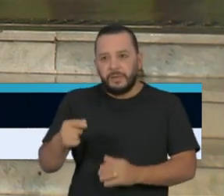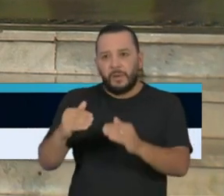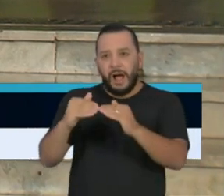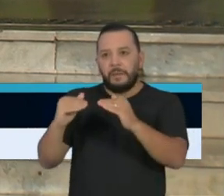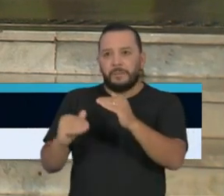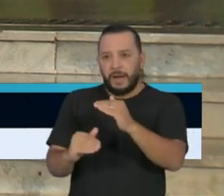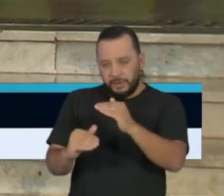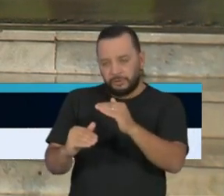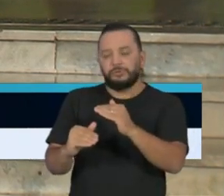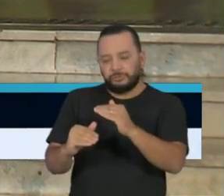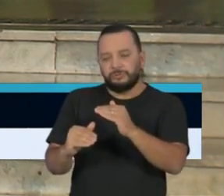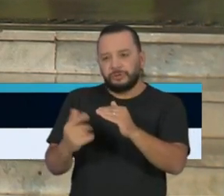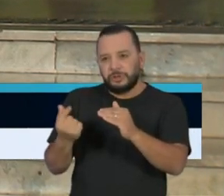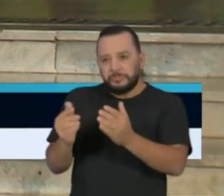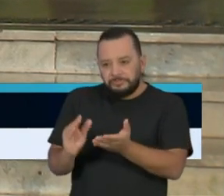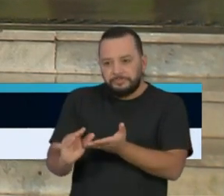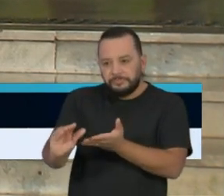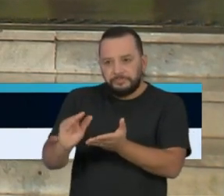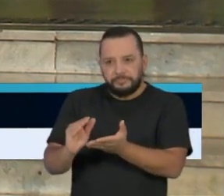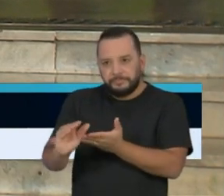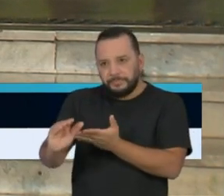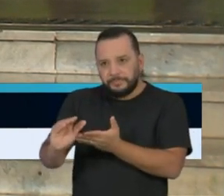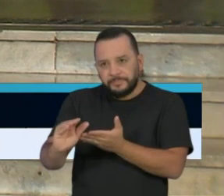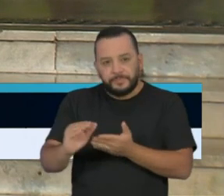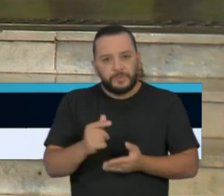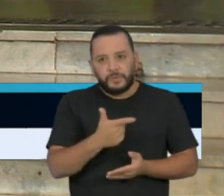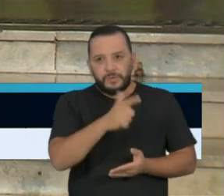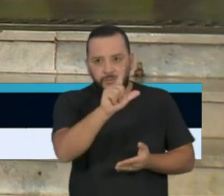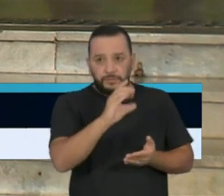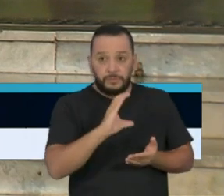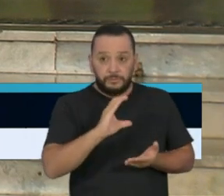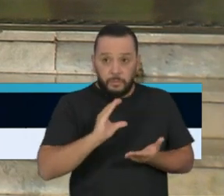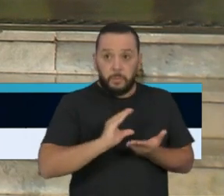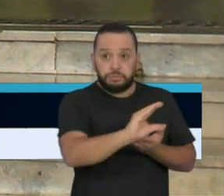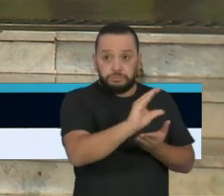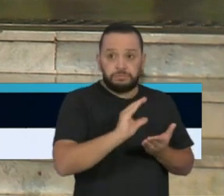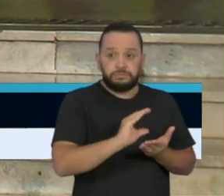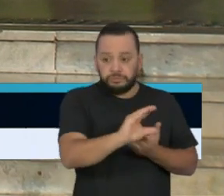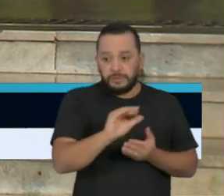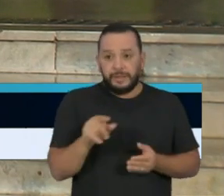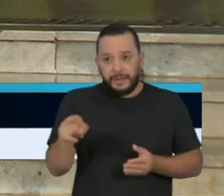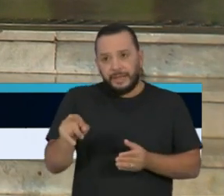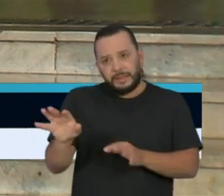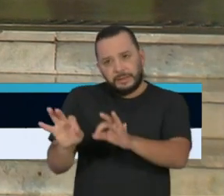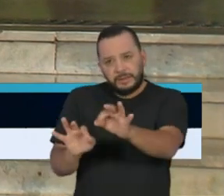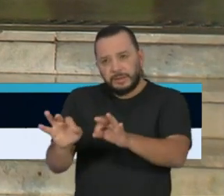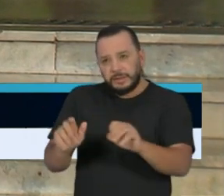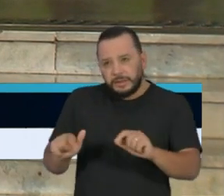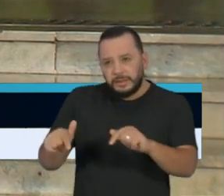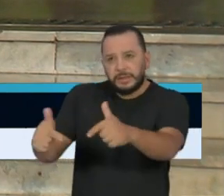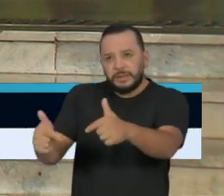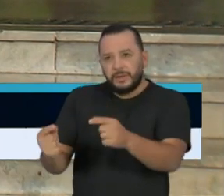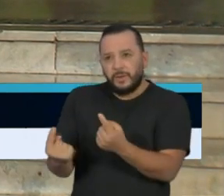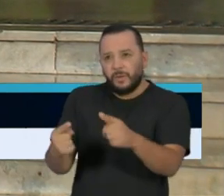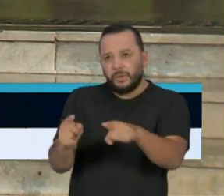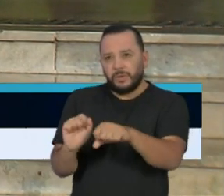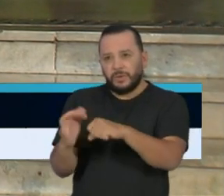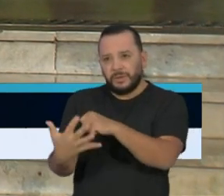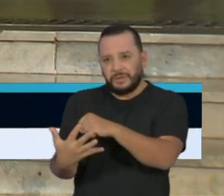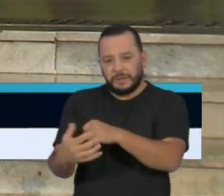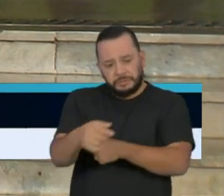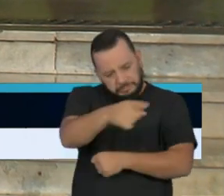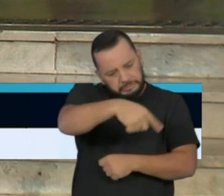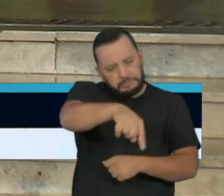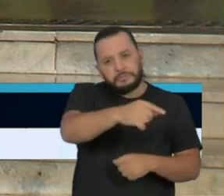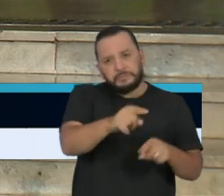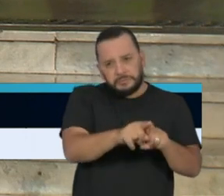capacidade de se estruturar melhor no enfrentamento da crise. E, nesse sentido, a gente